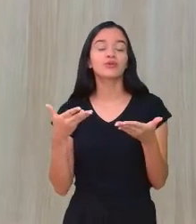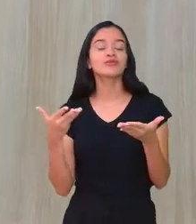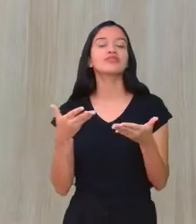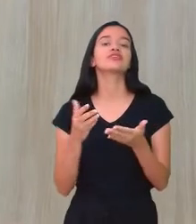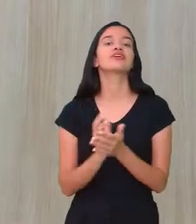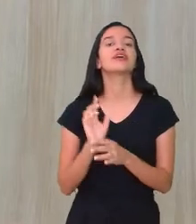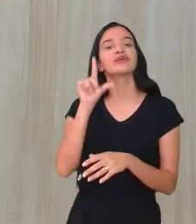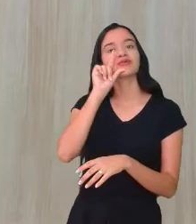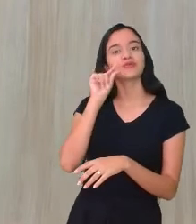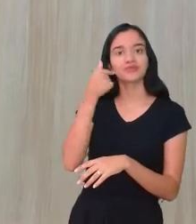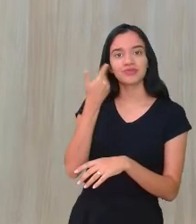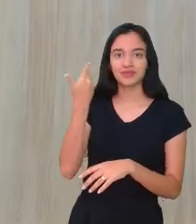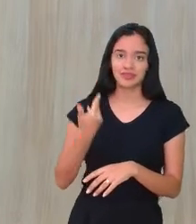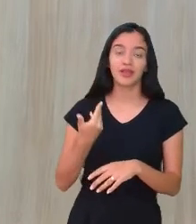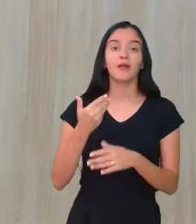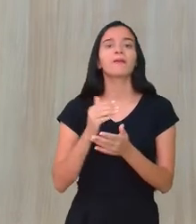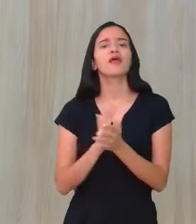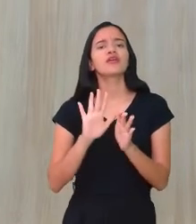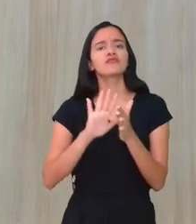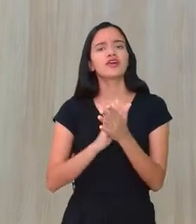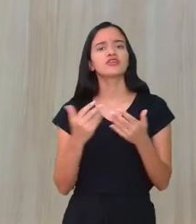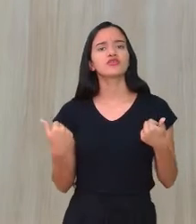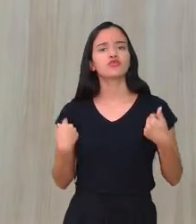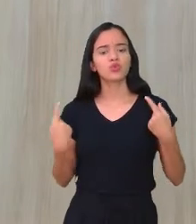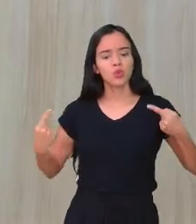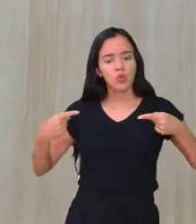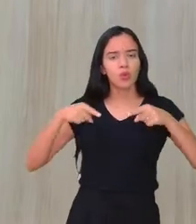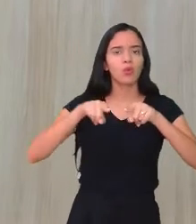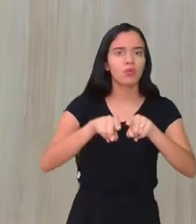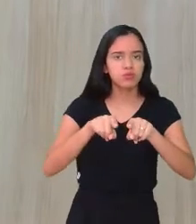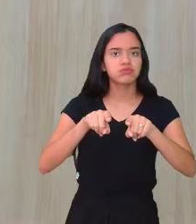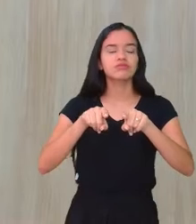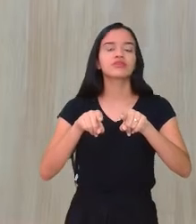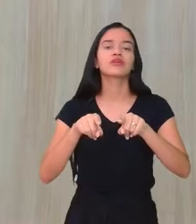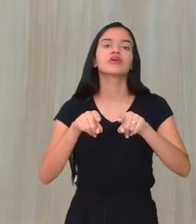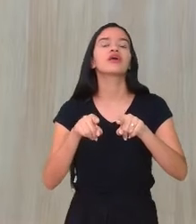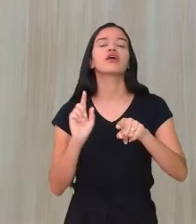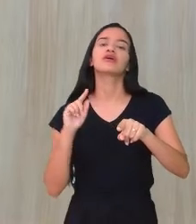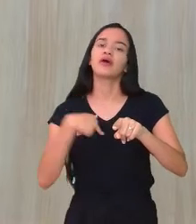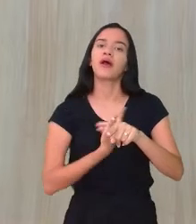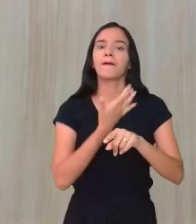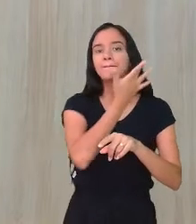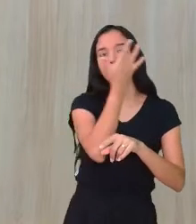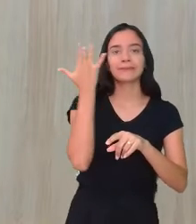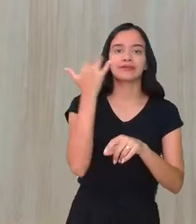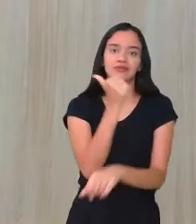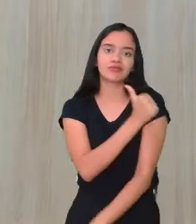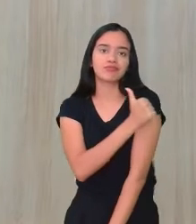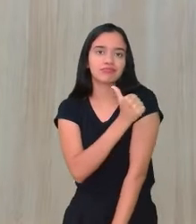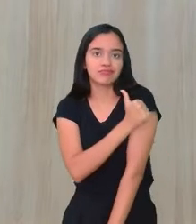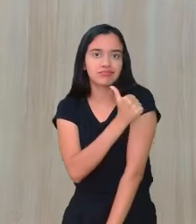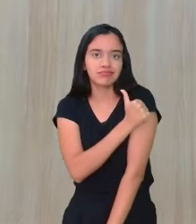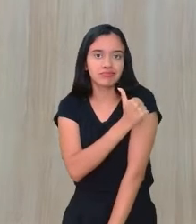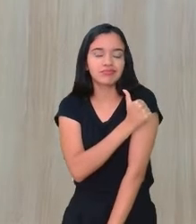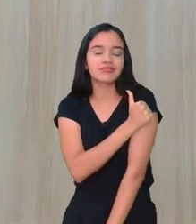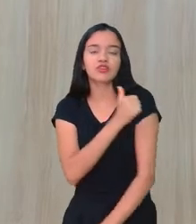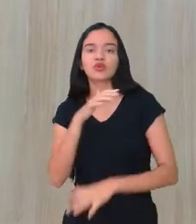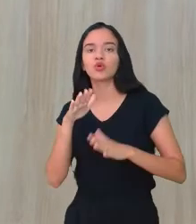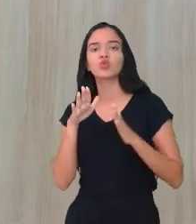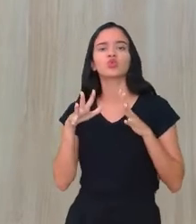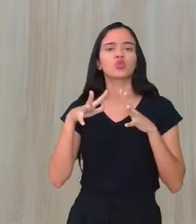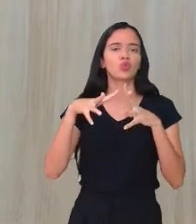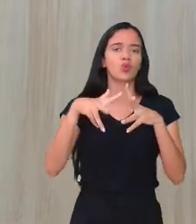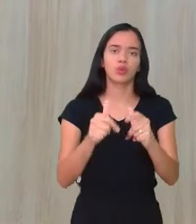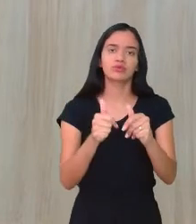nossa querida Midian, que vai conosco para que nós possamos atingir mais estudantes e todos eles possam